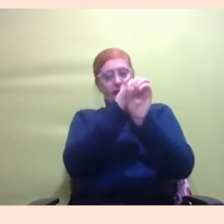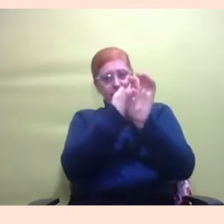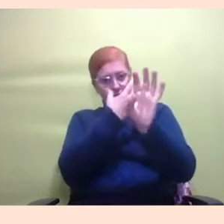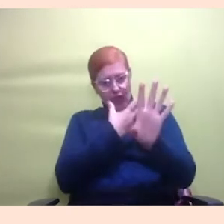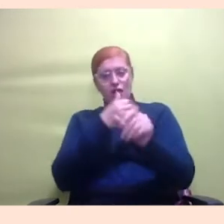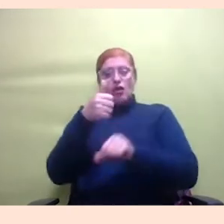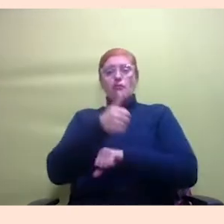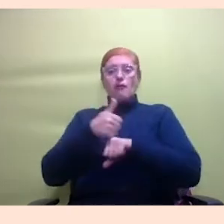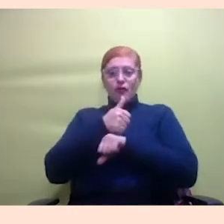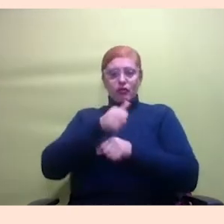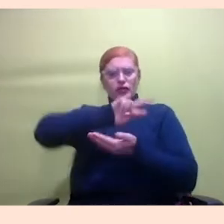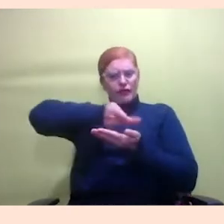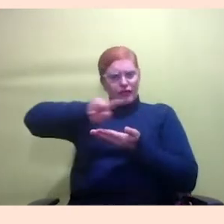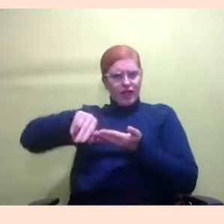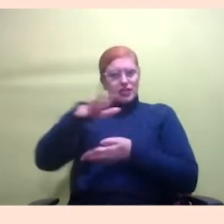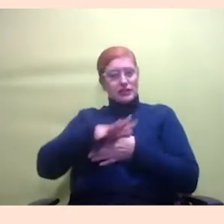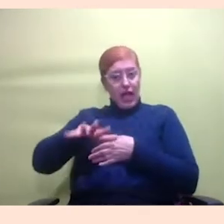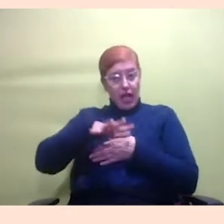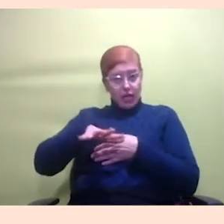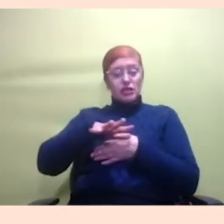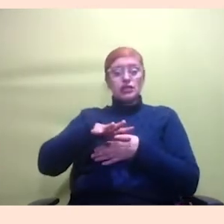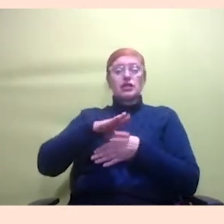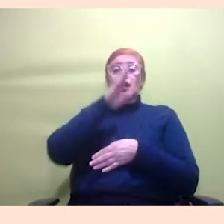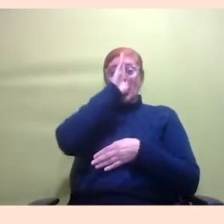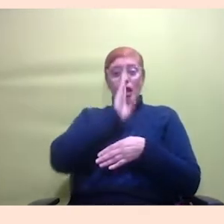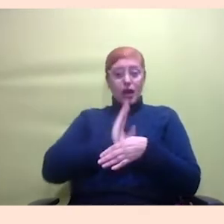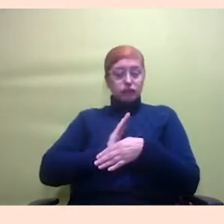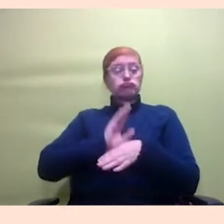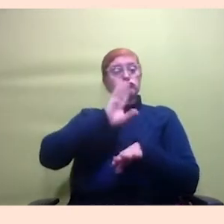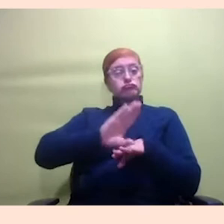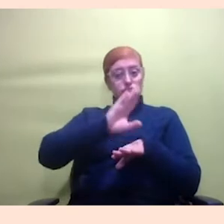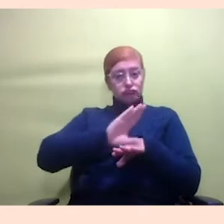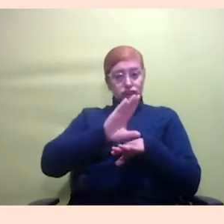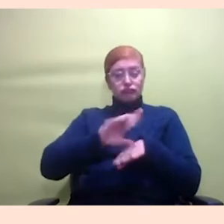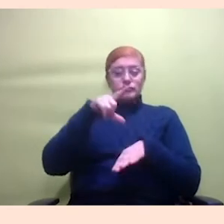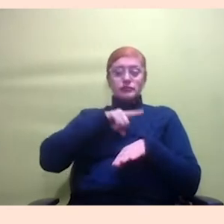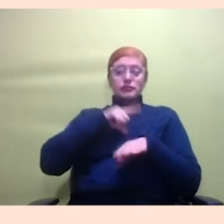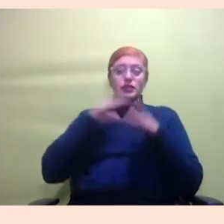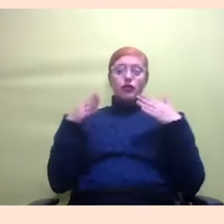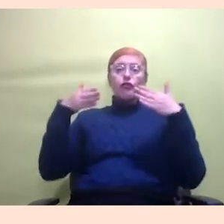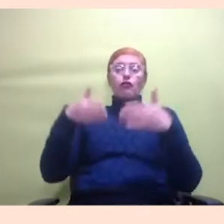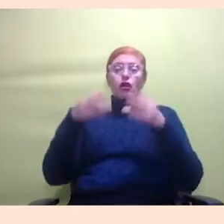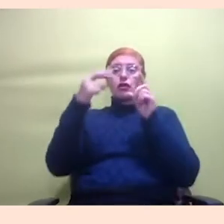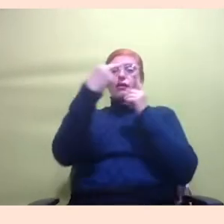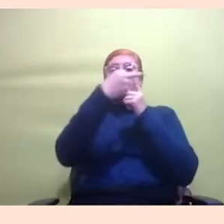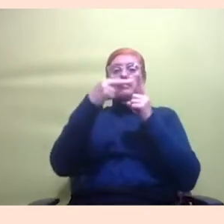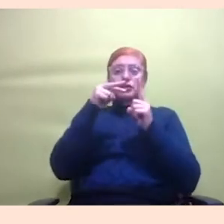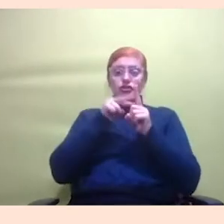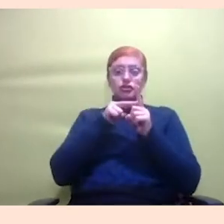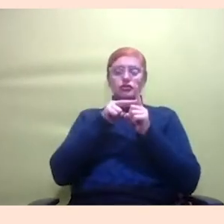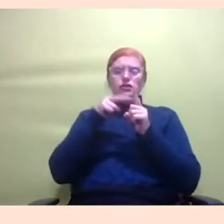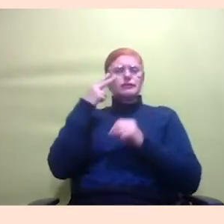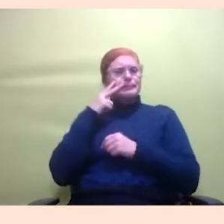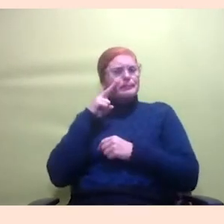diversas áreas de forma gratuita e nesse curso a gente tenta focar um pouco nessa perspectiva né desse olhar e desse